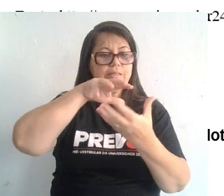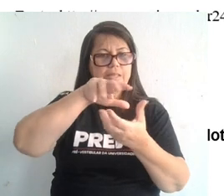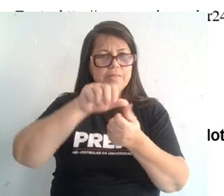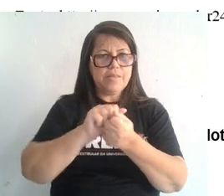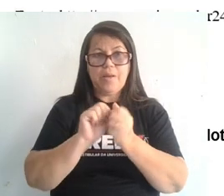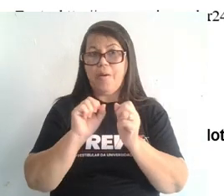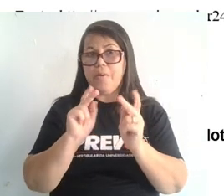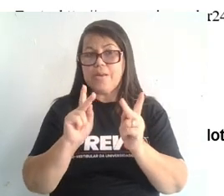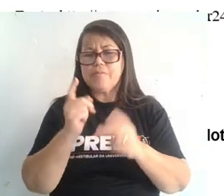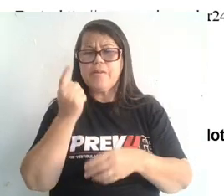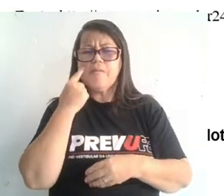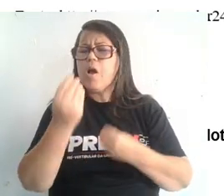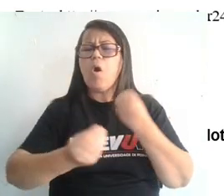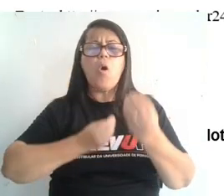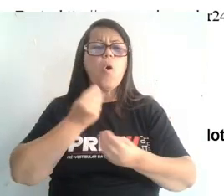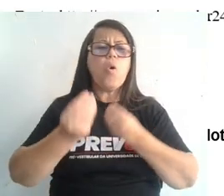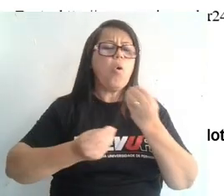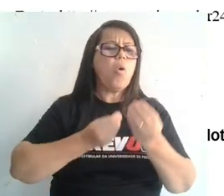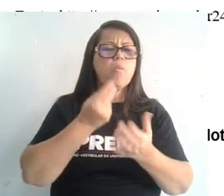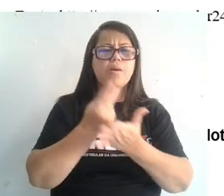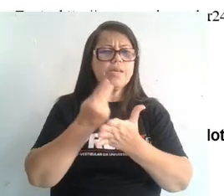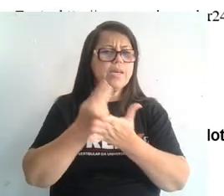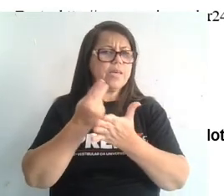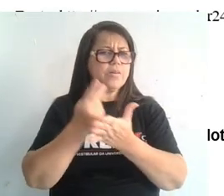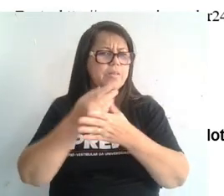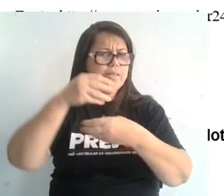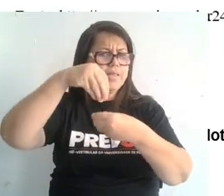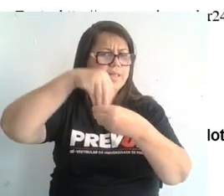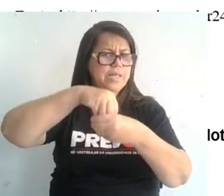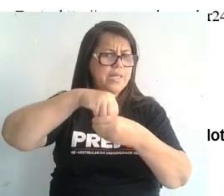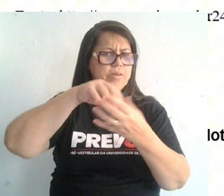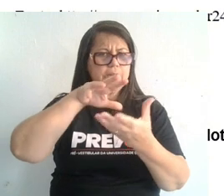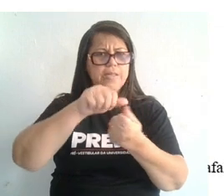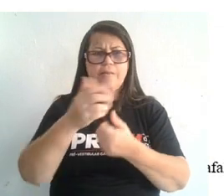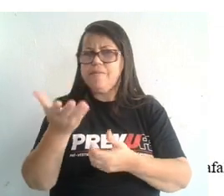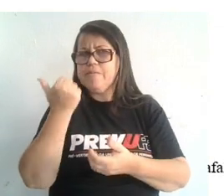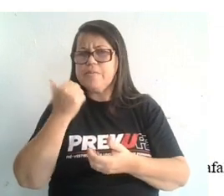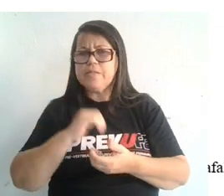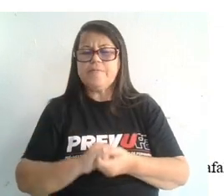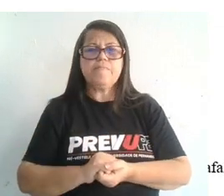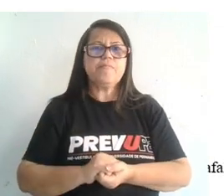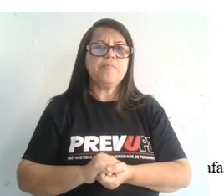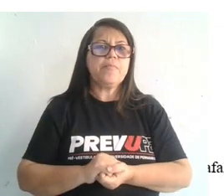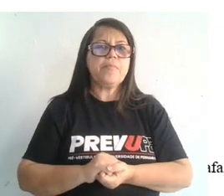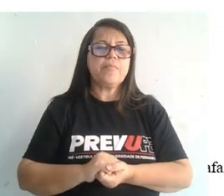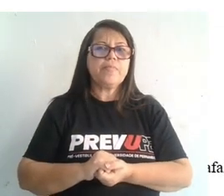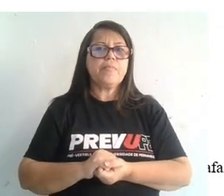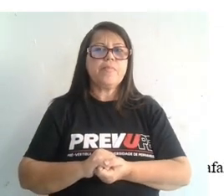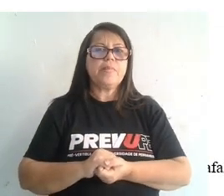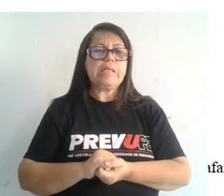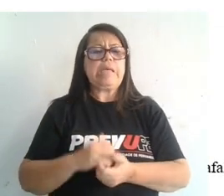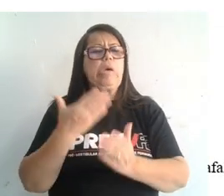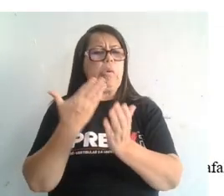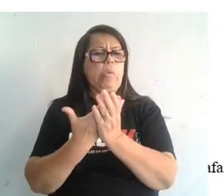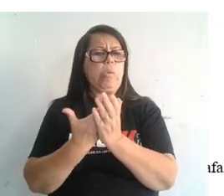ver agora, no final, como é que é configurada essa estrutura interna. Ok? Vamos lá. Com o resultado dos